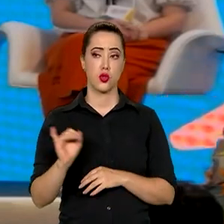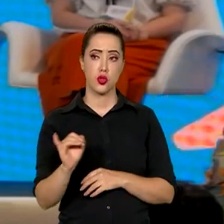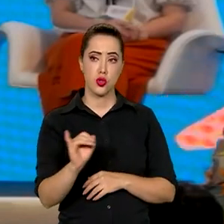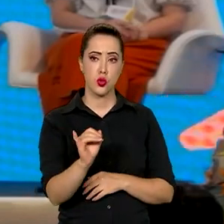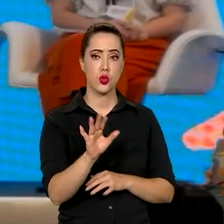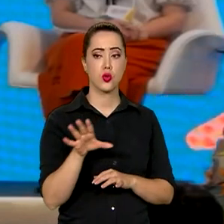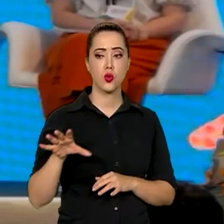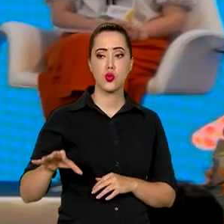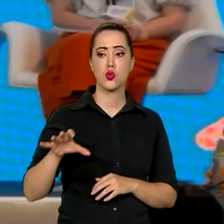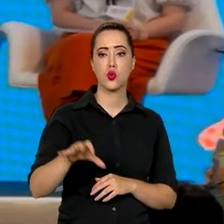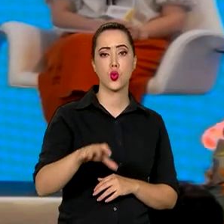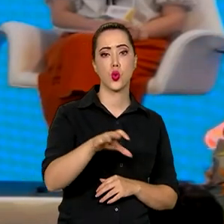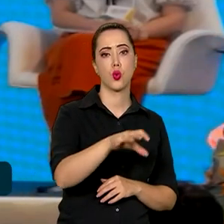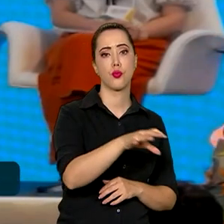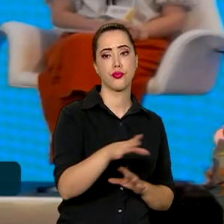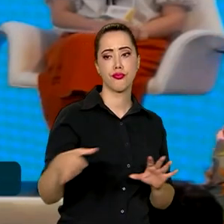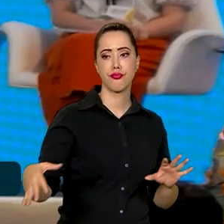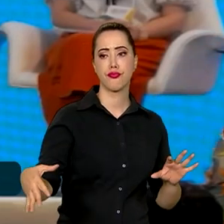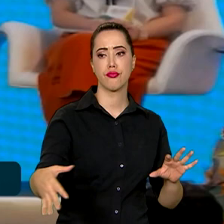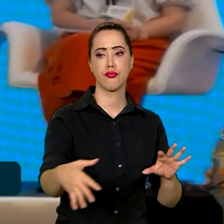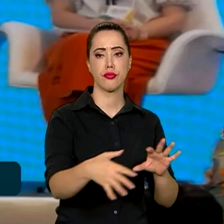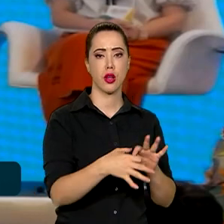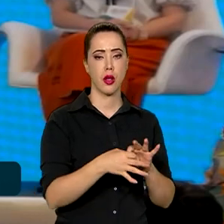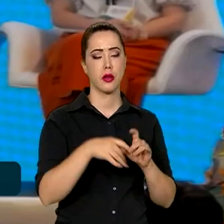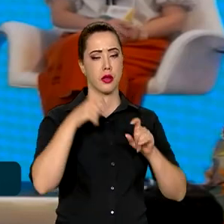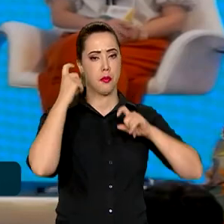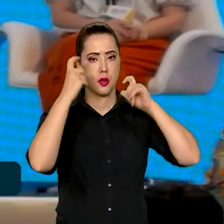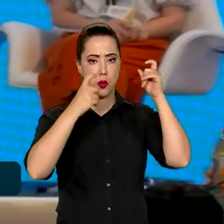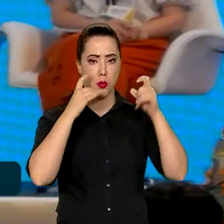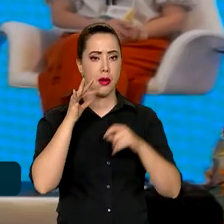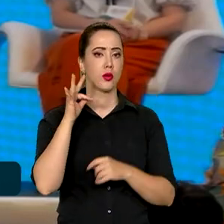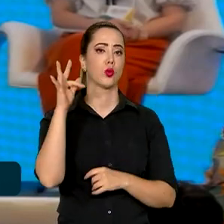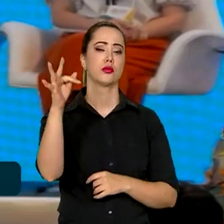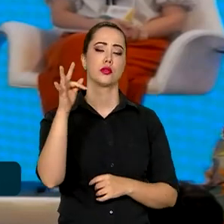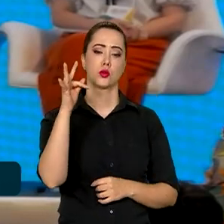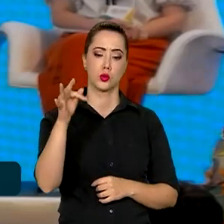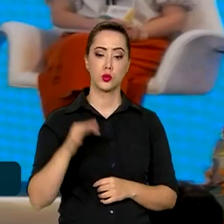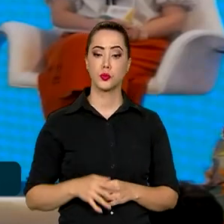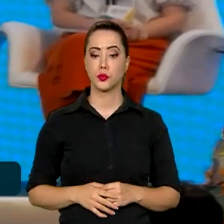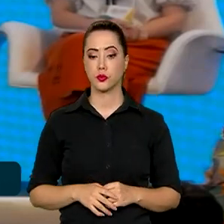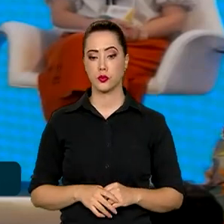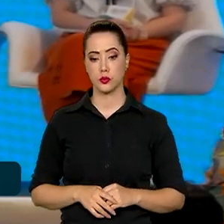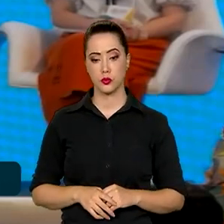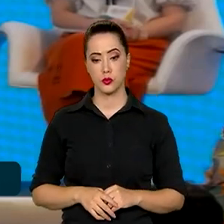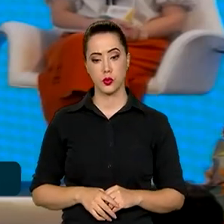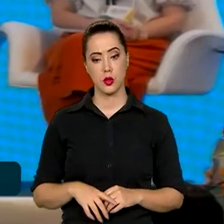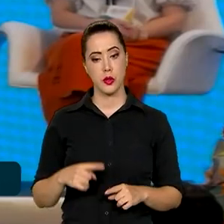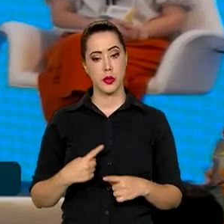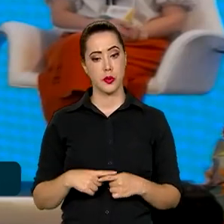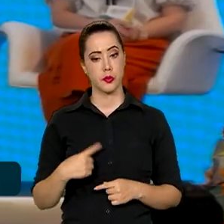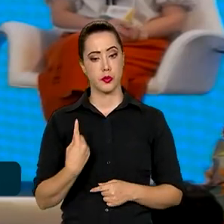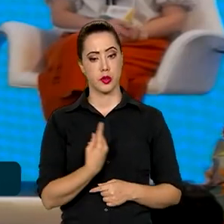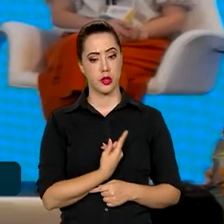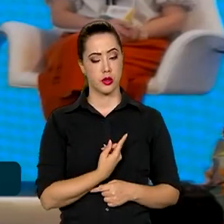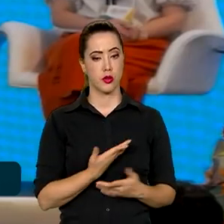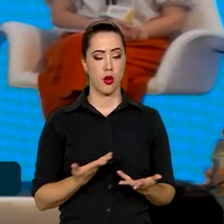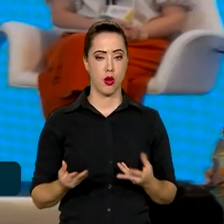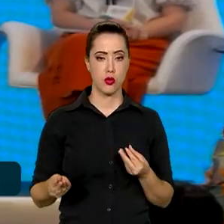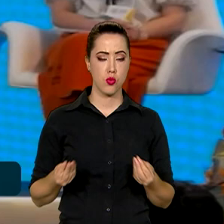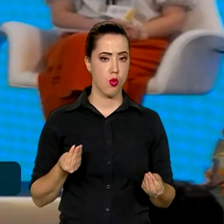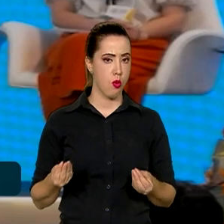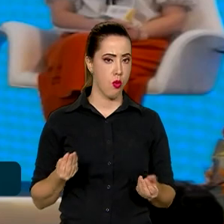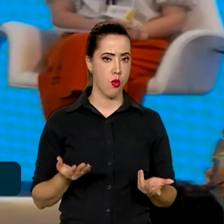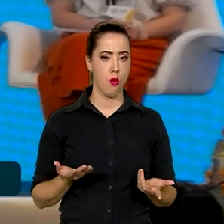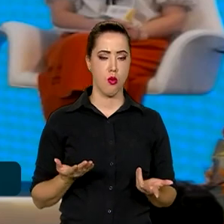e grupos que estão realmente preocupadas com o futuro, porque nós estamos deixando,